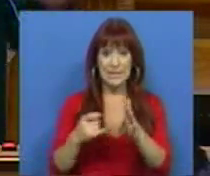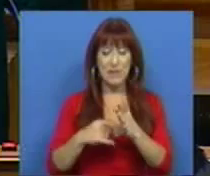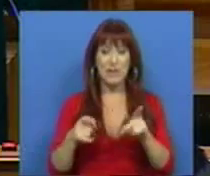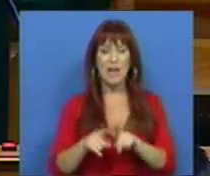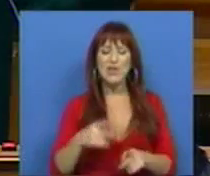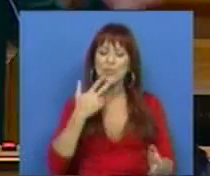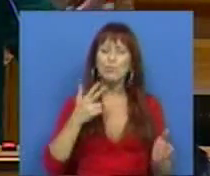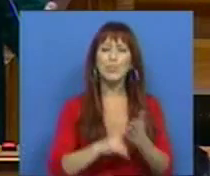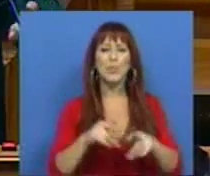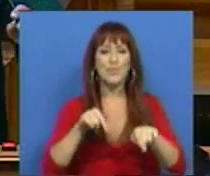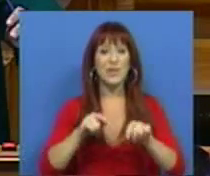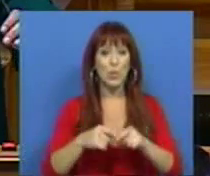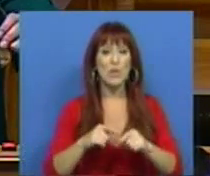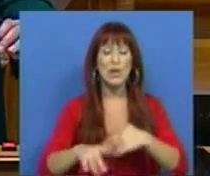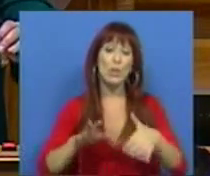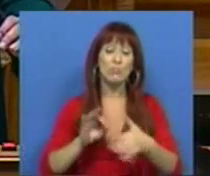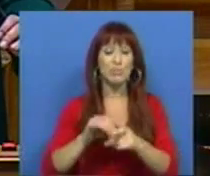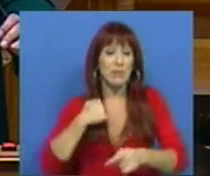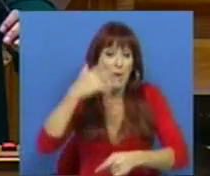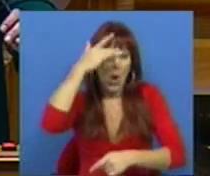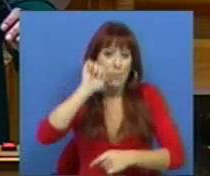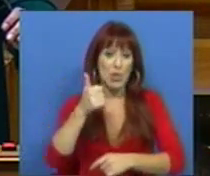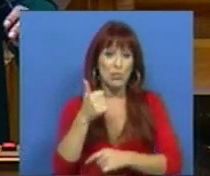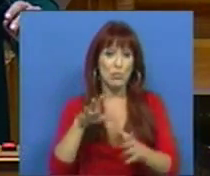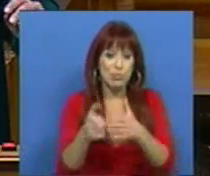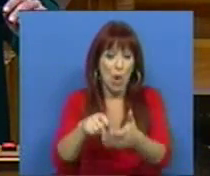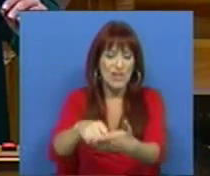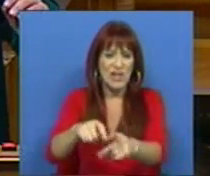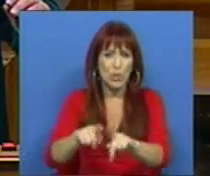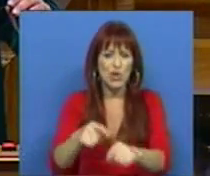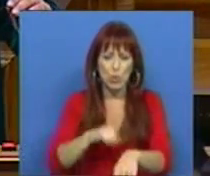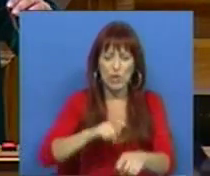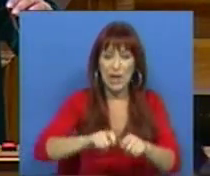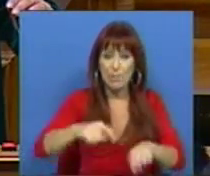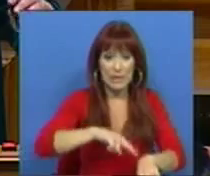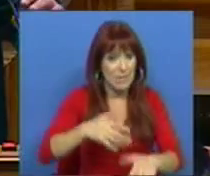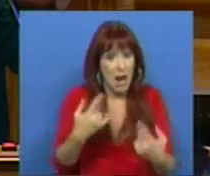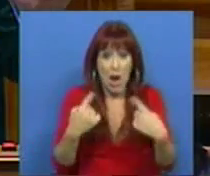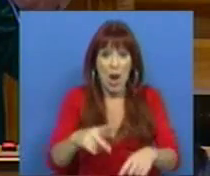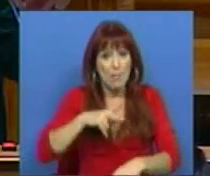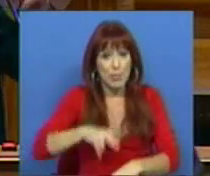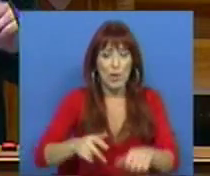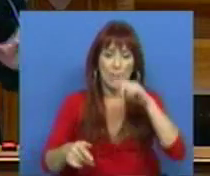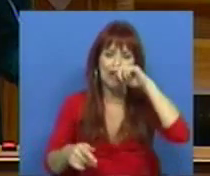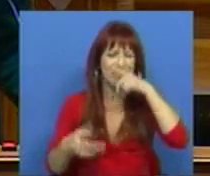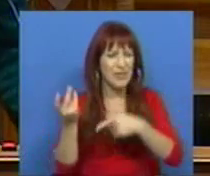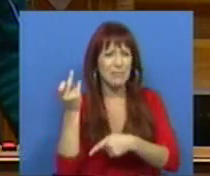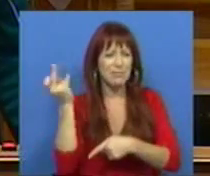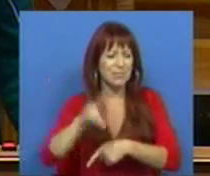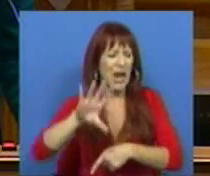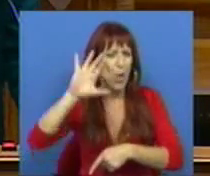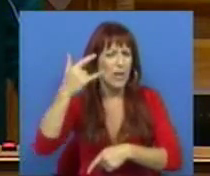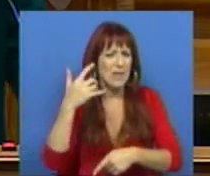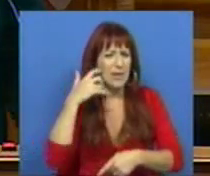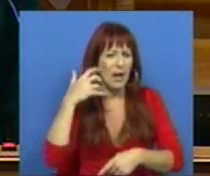reais, é esse o atendimento do Bloco Central, do período que o país atravessa. É que não há coincidência, Sr.